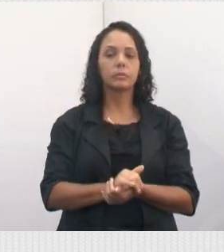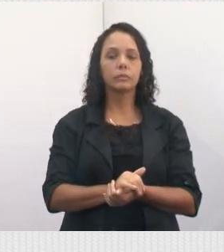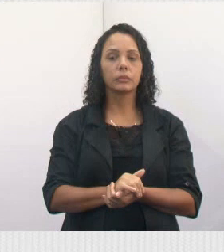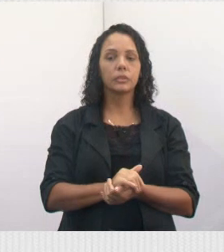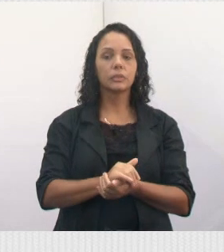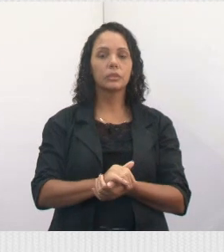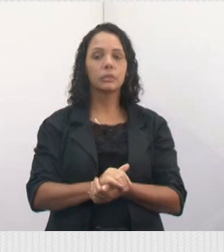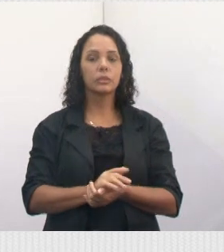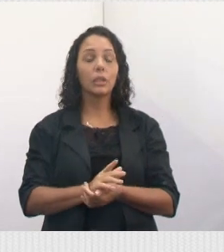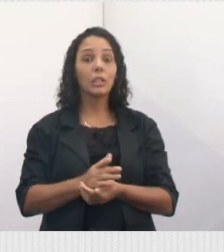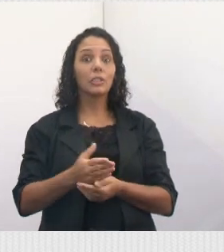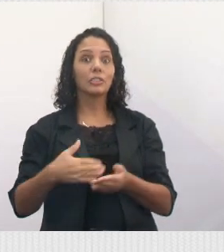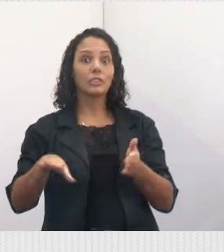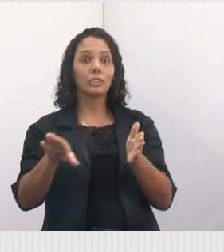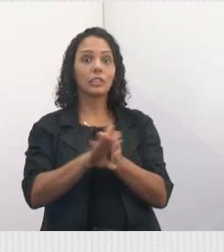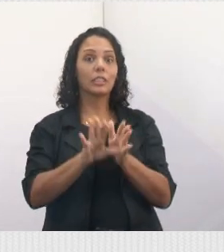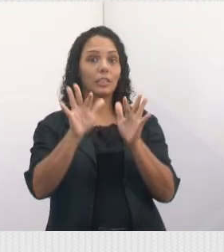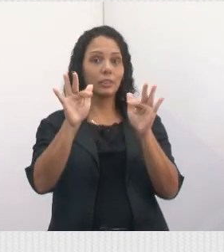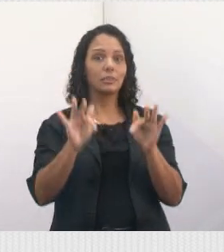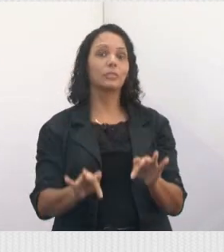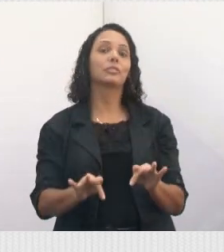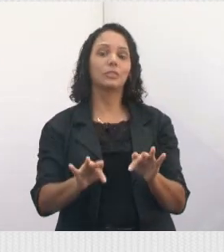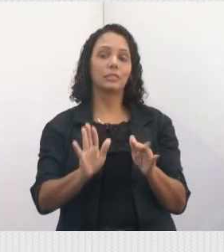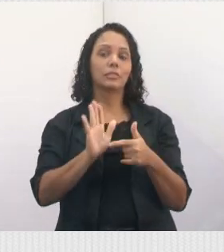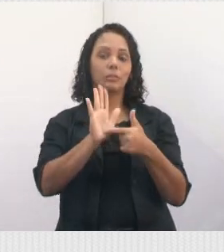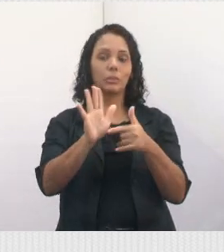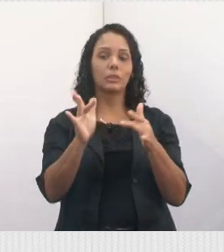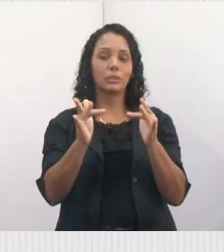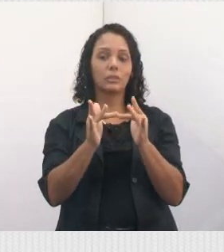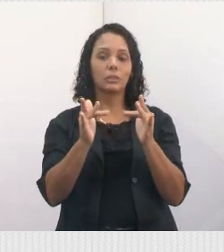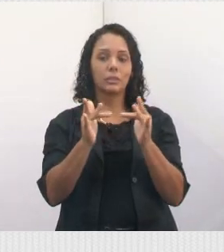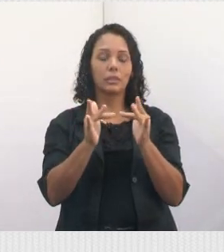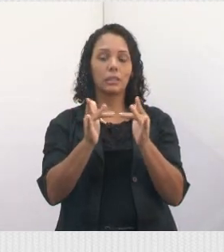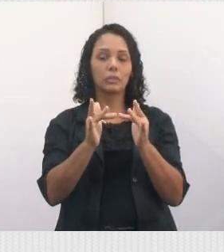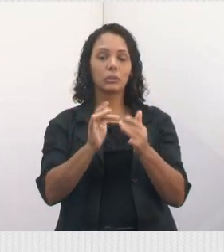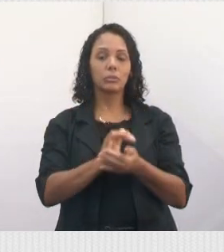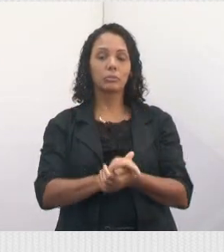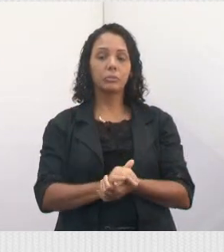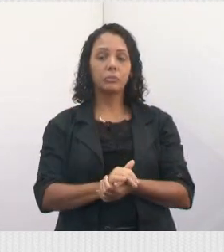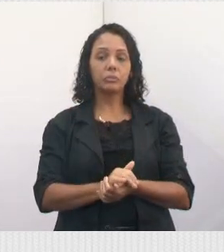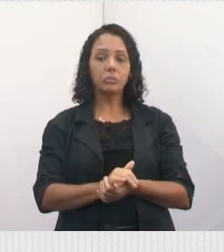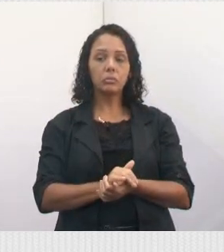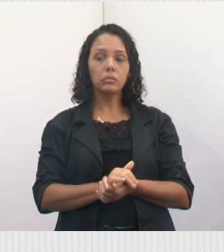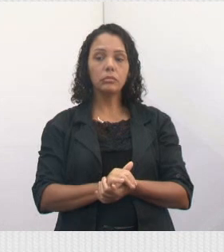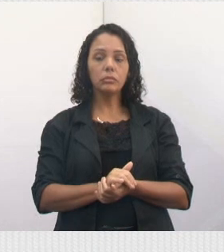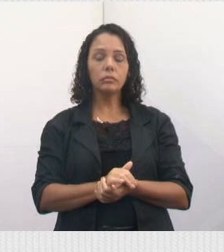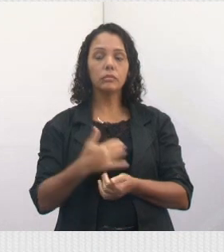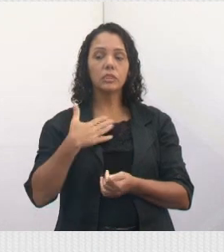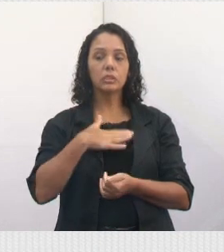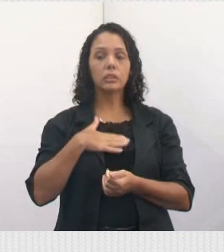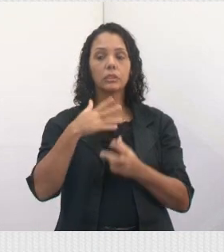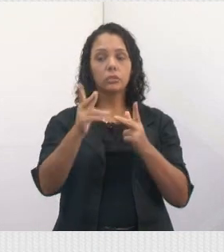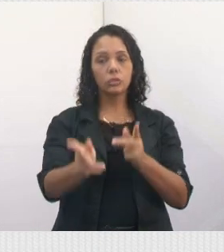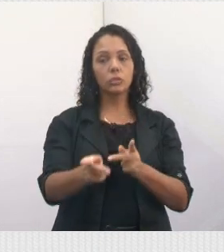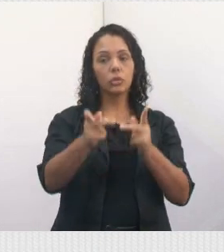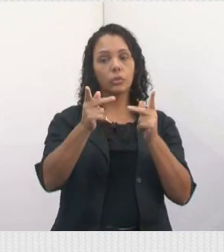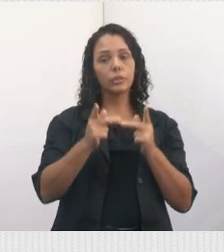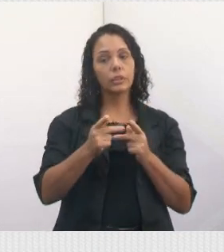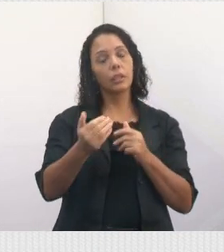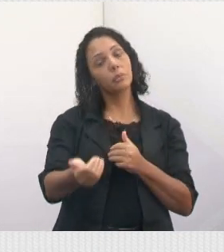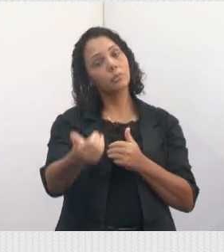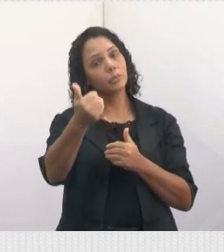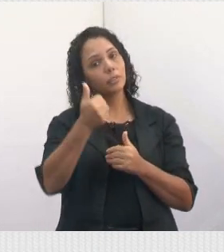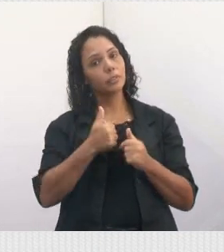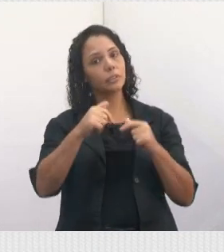terminar minha apresentação, dando tempo de colocar meus telefones. Gente, gostaria muito de convidar vocês para virem até o